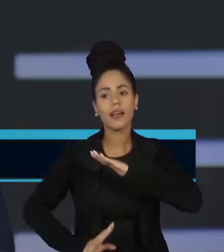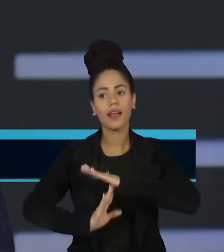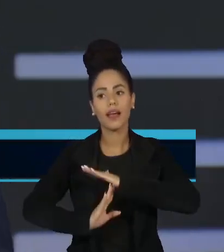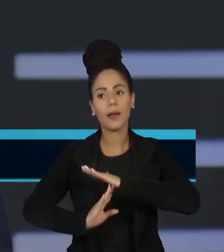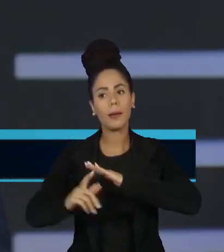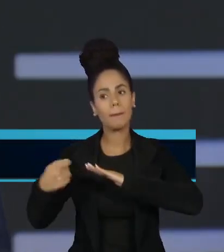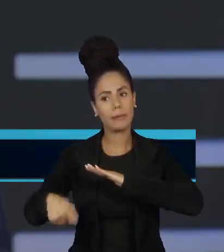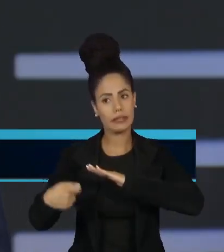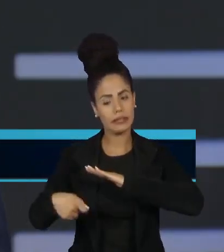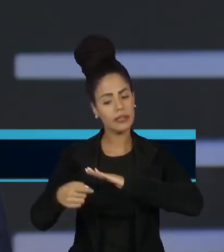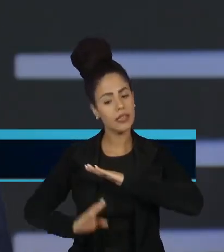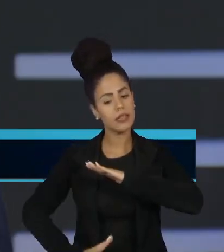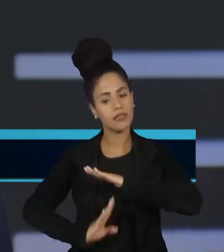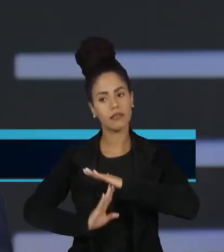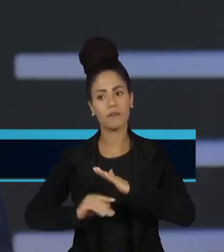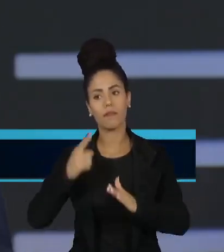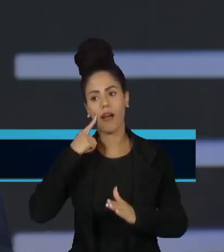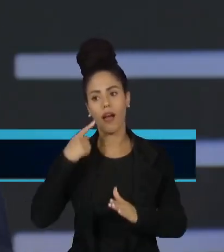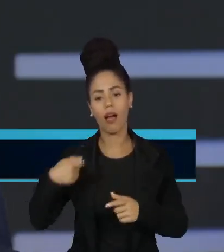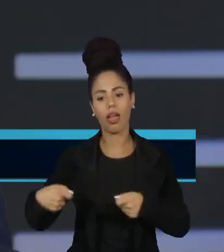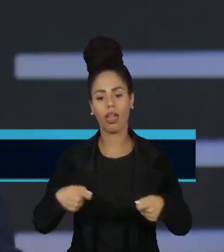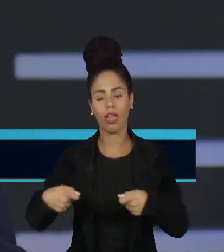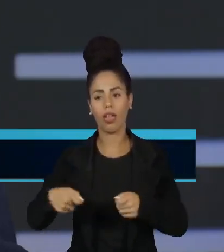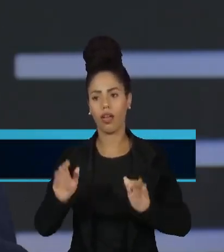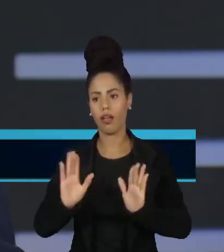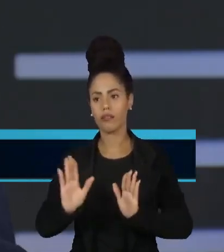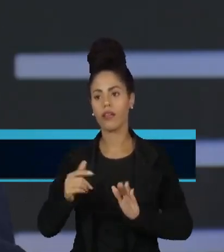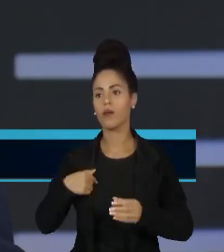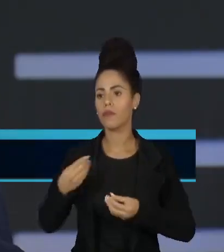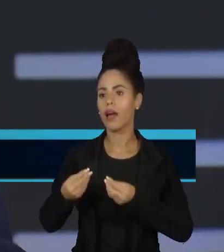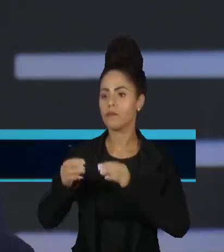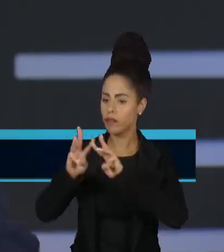para que não crie também obstáculos a esse tipo de comércio.